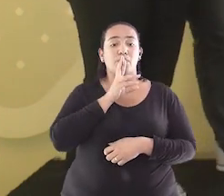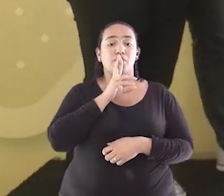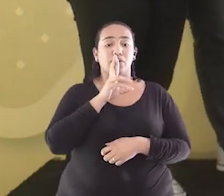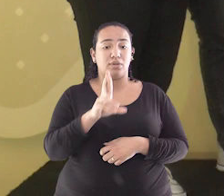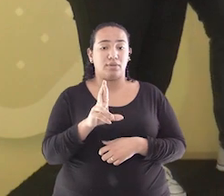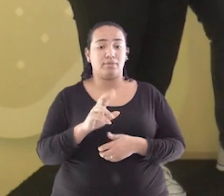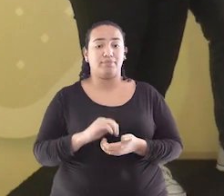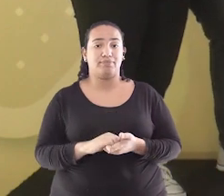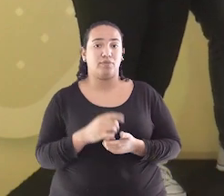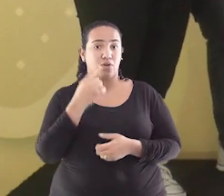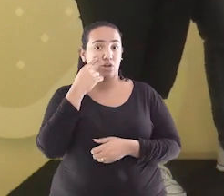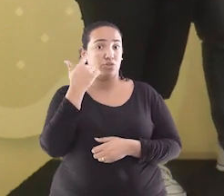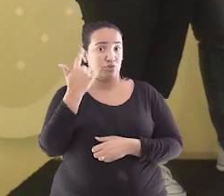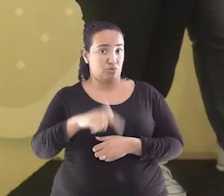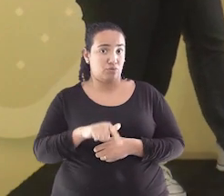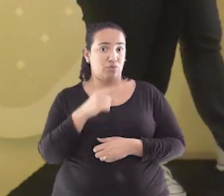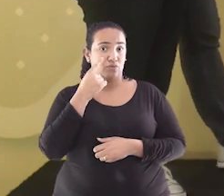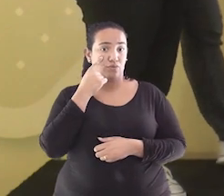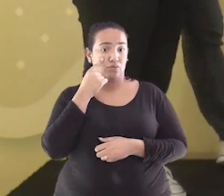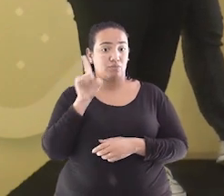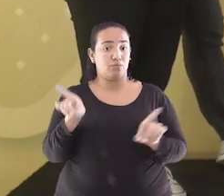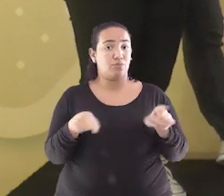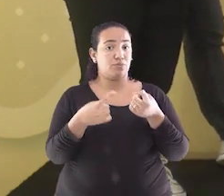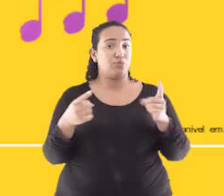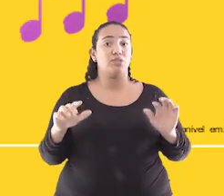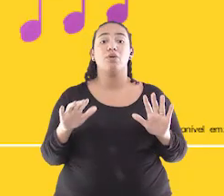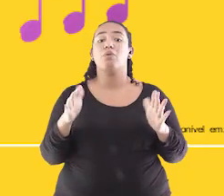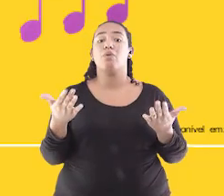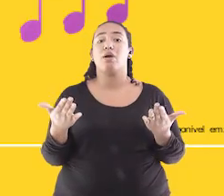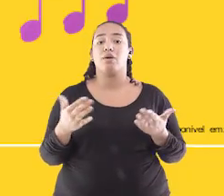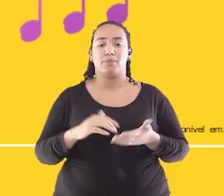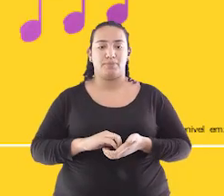Fabrício, toca mais uma vez aí a música para a Luzinete